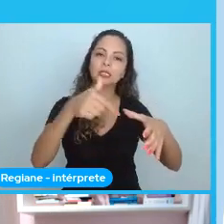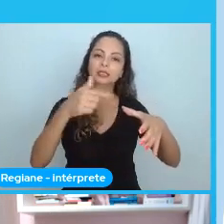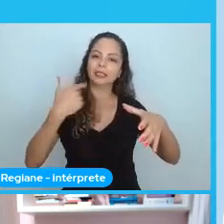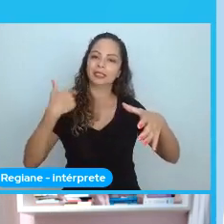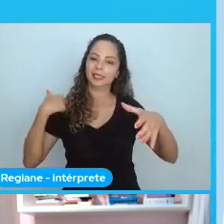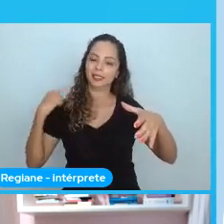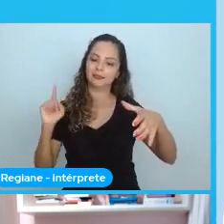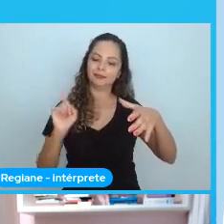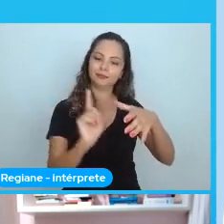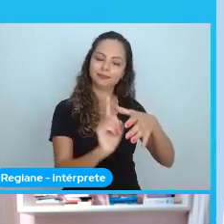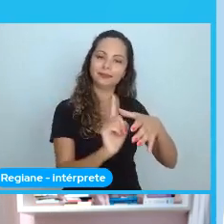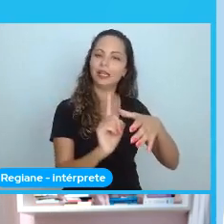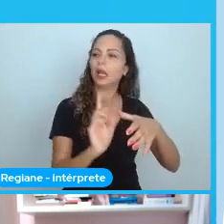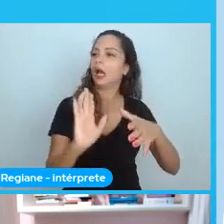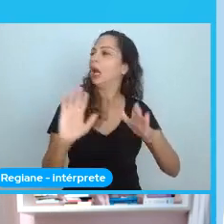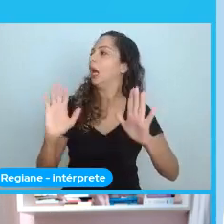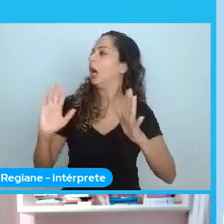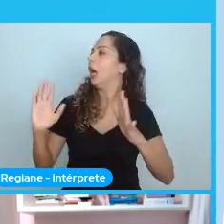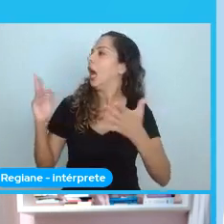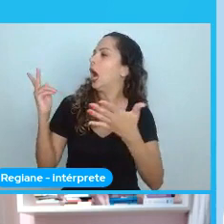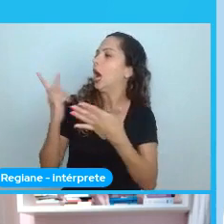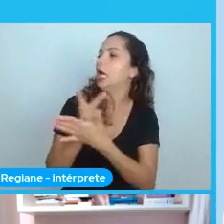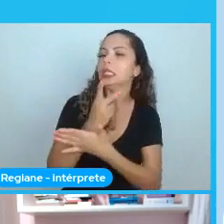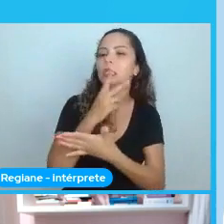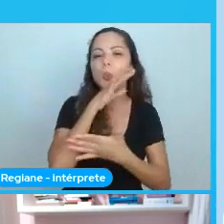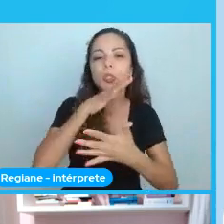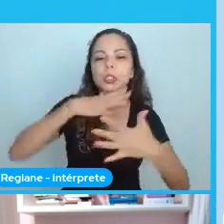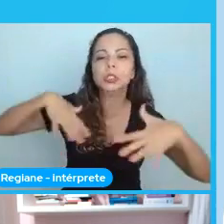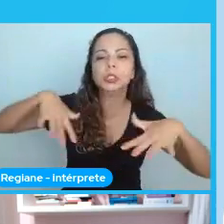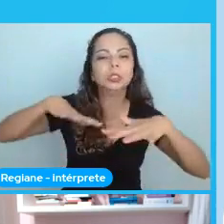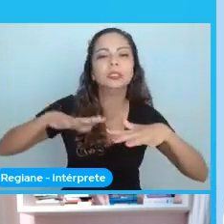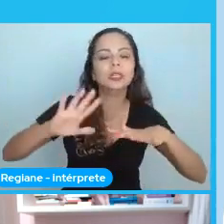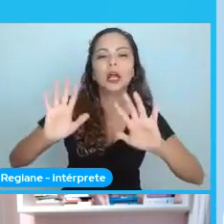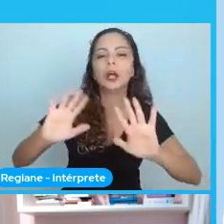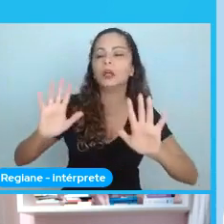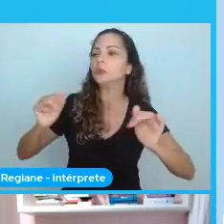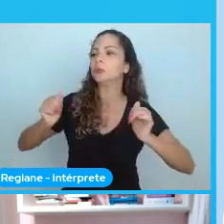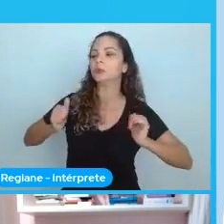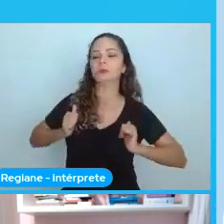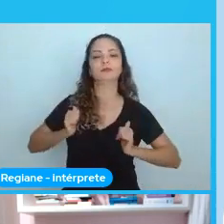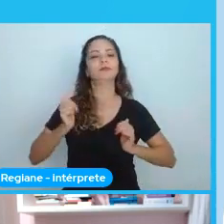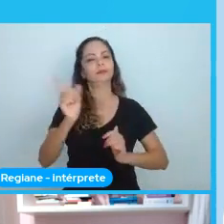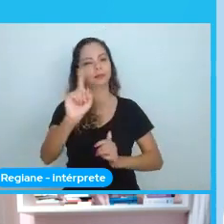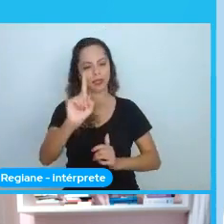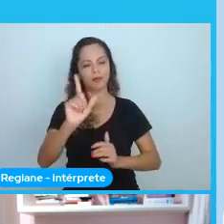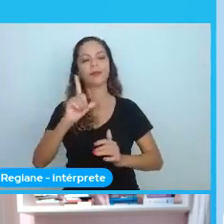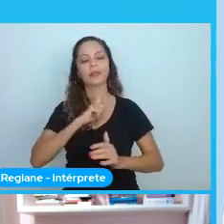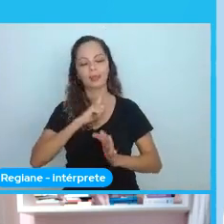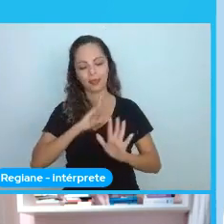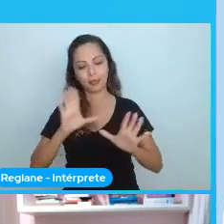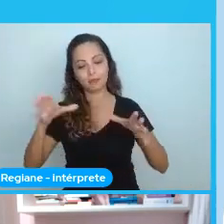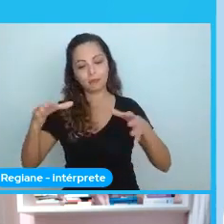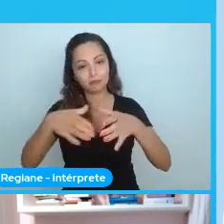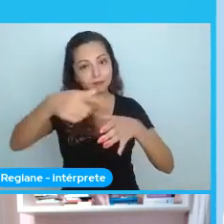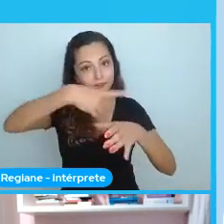aconteçam. Vem a questão de que você construir um ambiente seguro, ele vai ser um exercício.